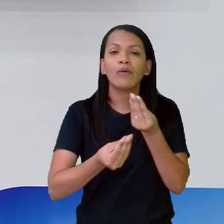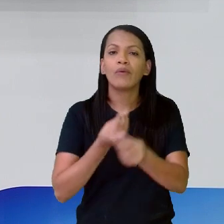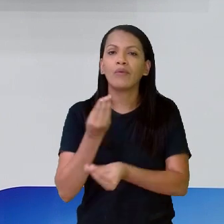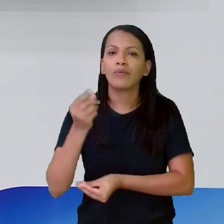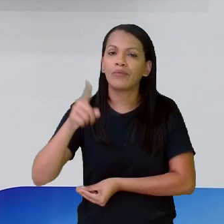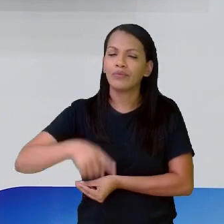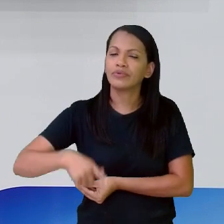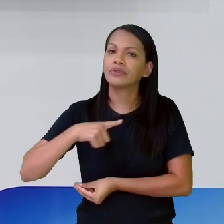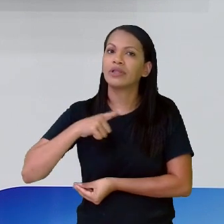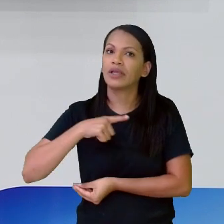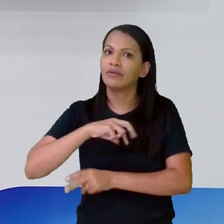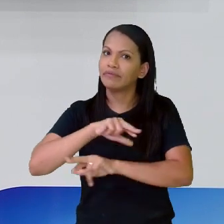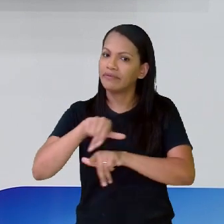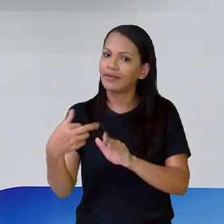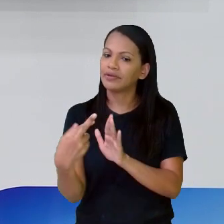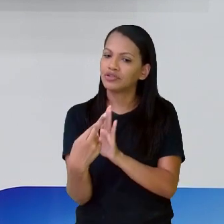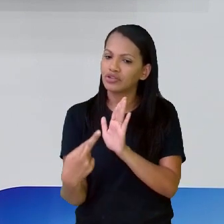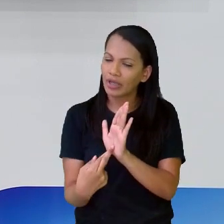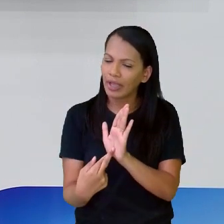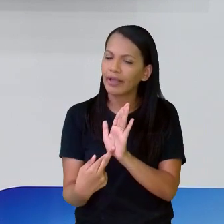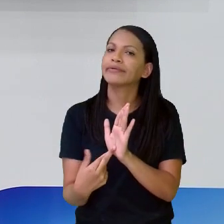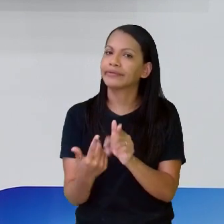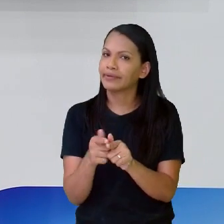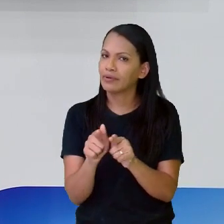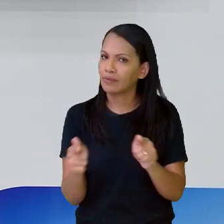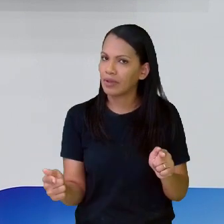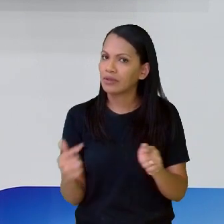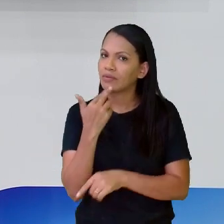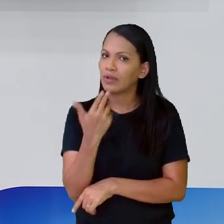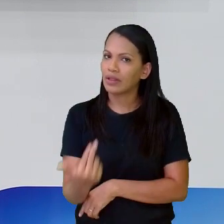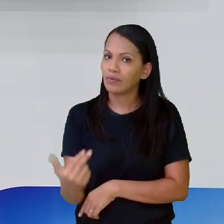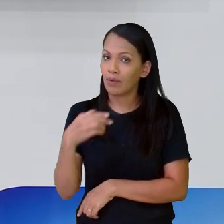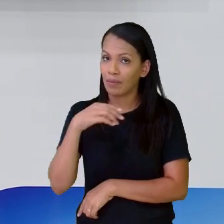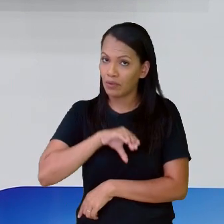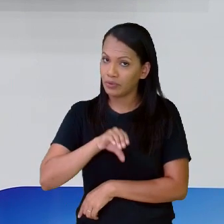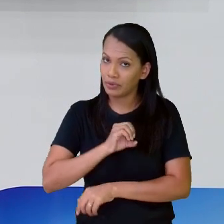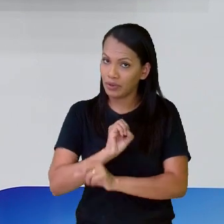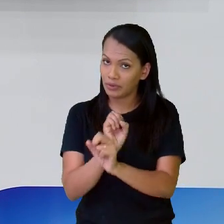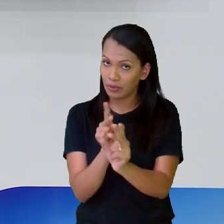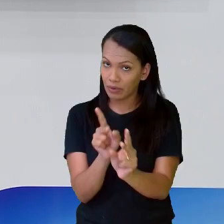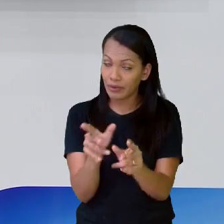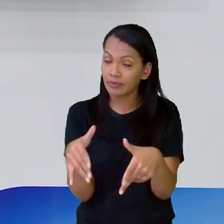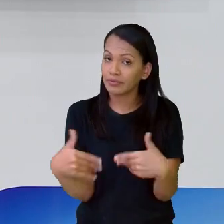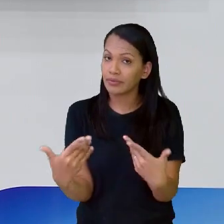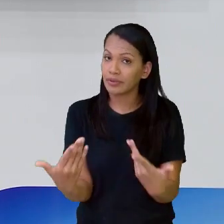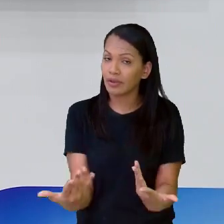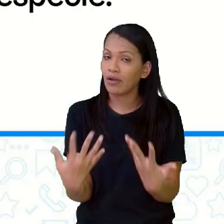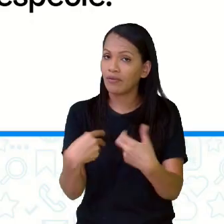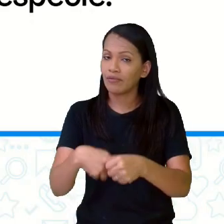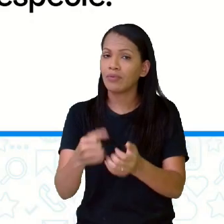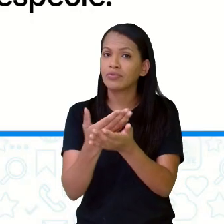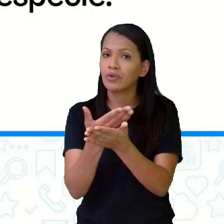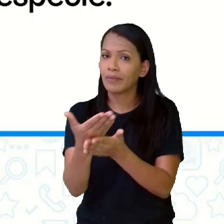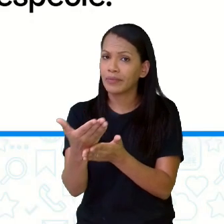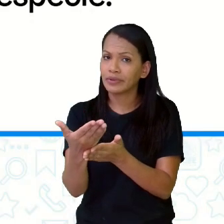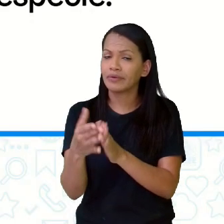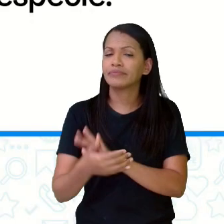em regras e normas a nossa gramática, a nossa língua portuguesa. Então, vamos começar?